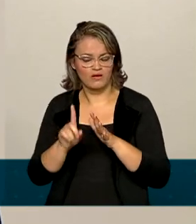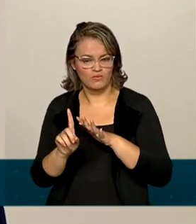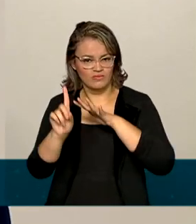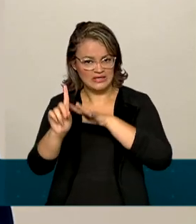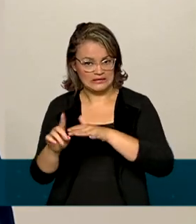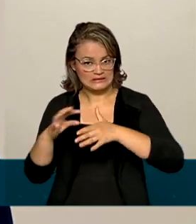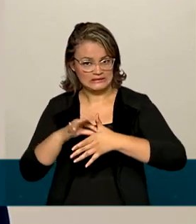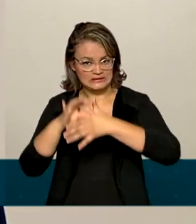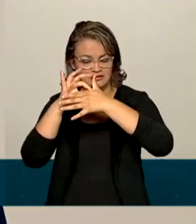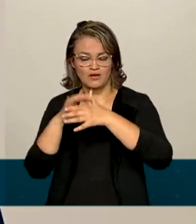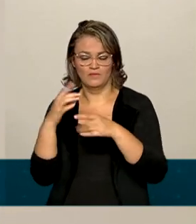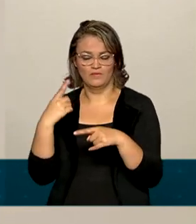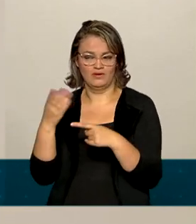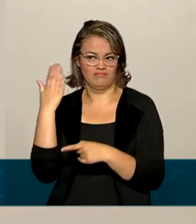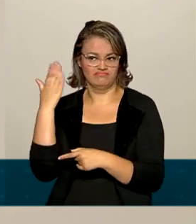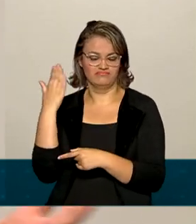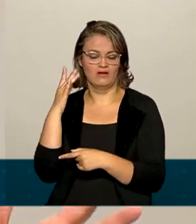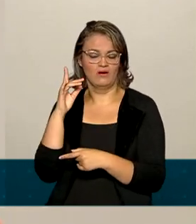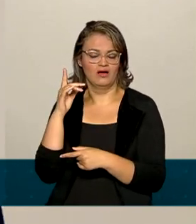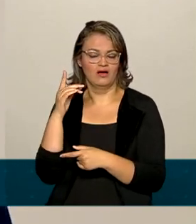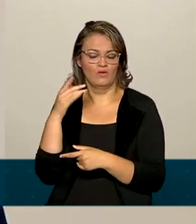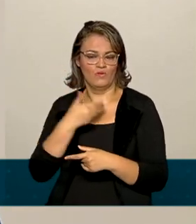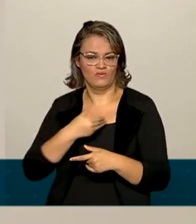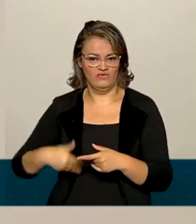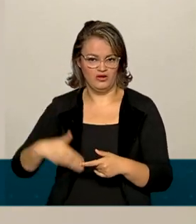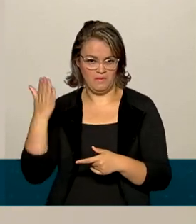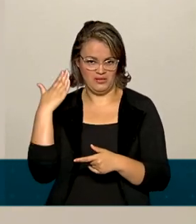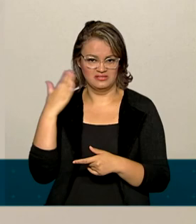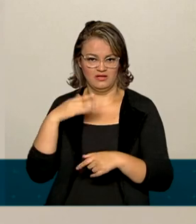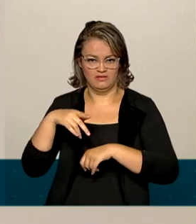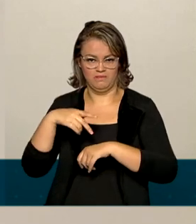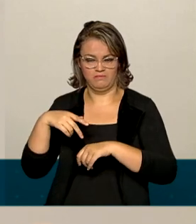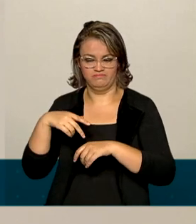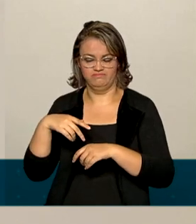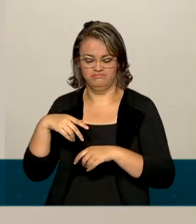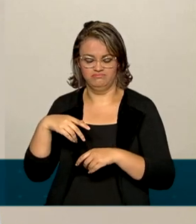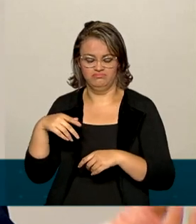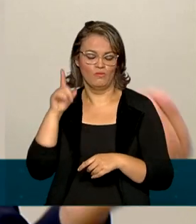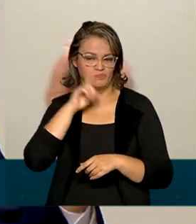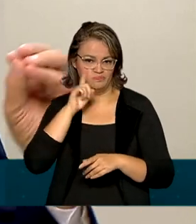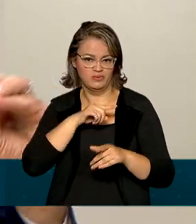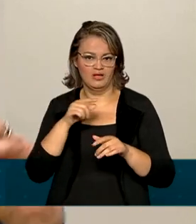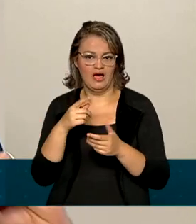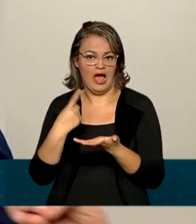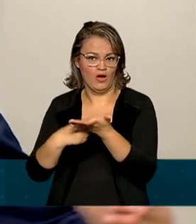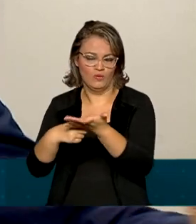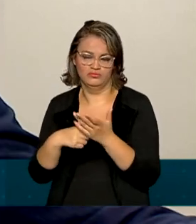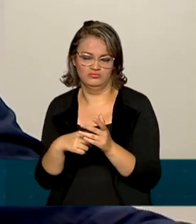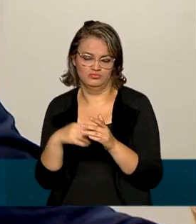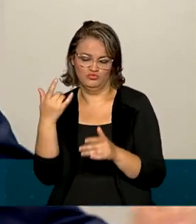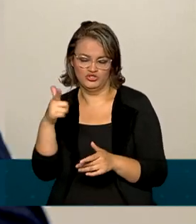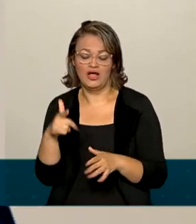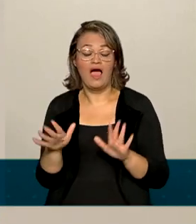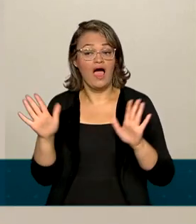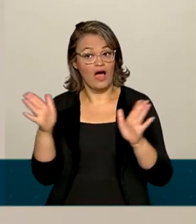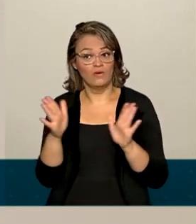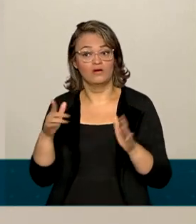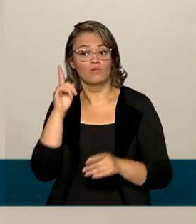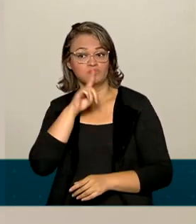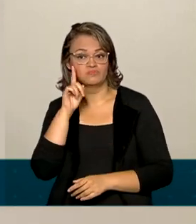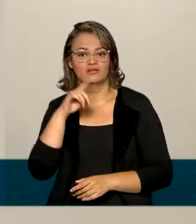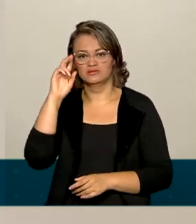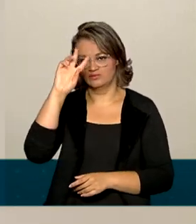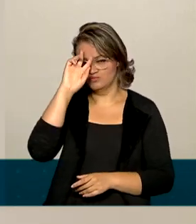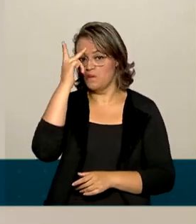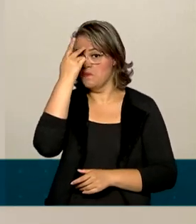estavam afastados do Acordo Clima no governo passado, no governo Trump. E agora, com essa mudança de posição dos Estados Unidos, o